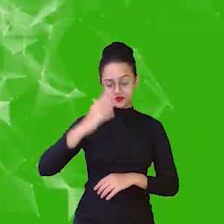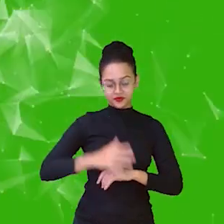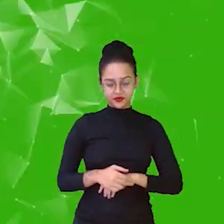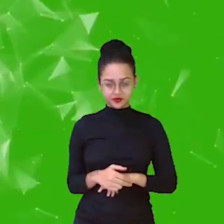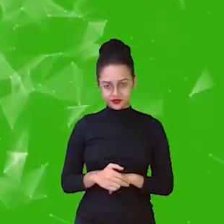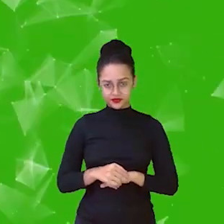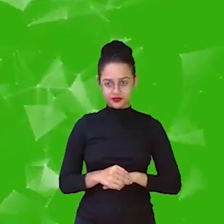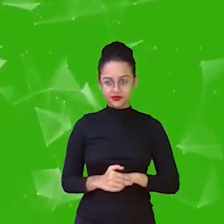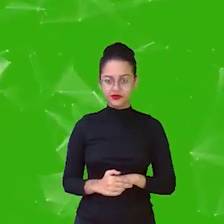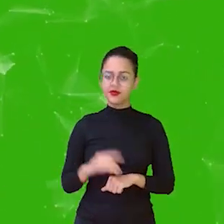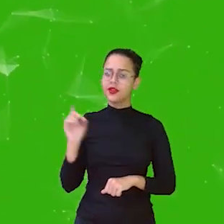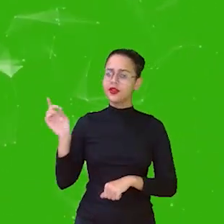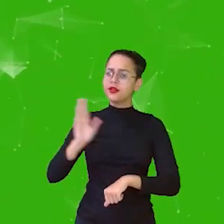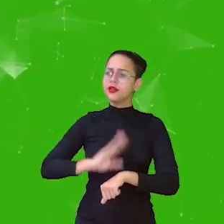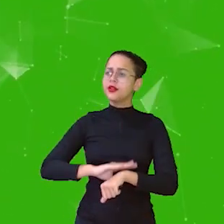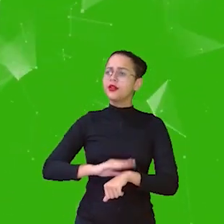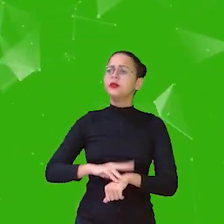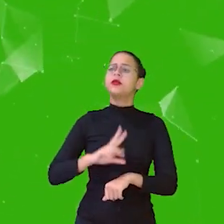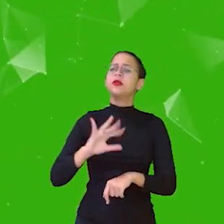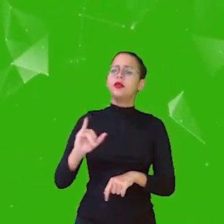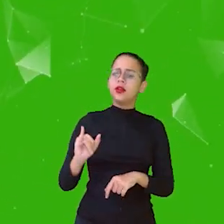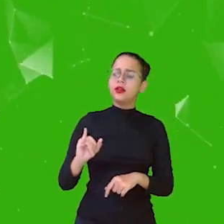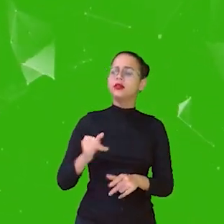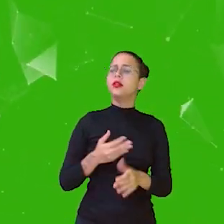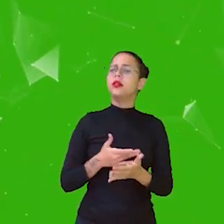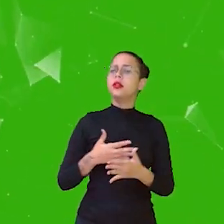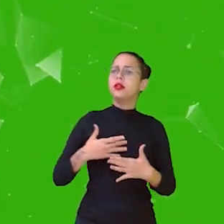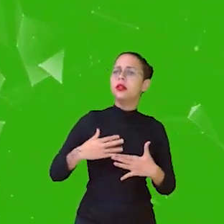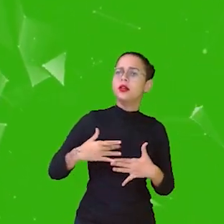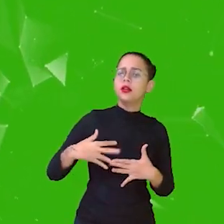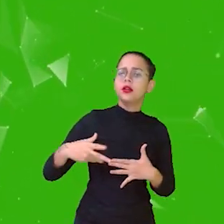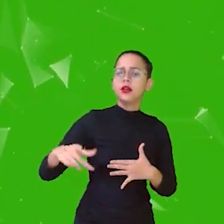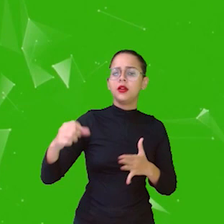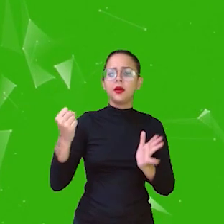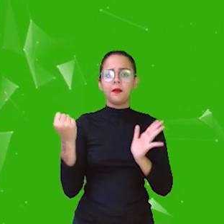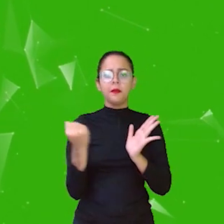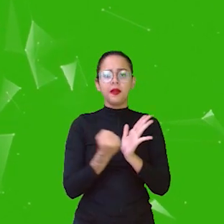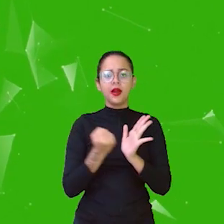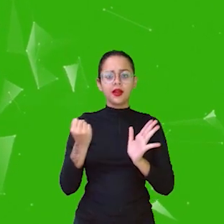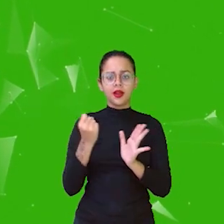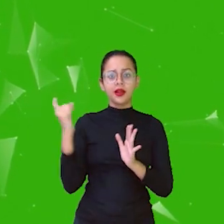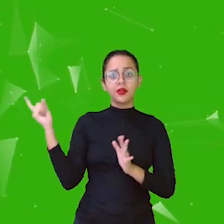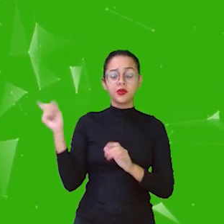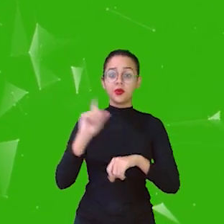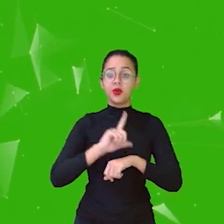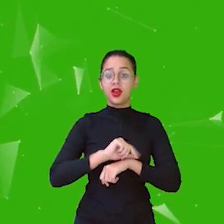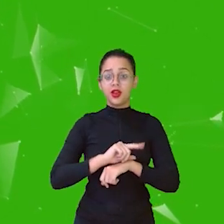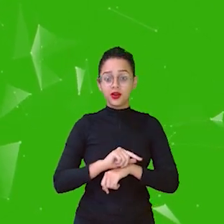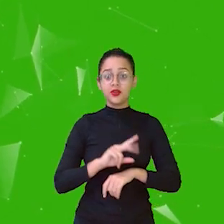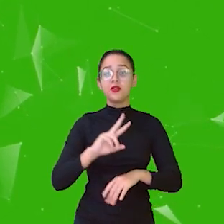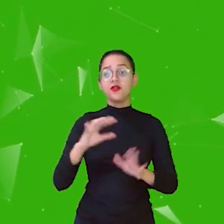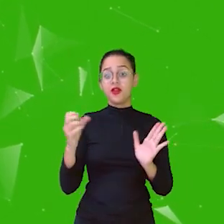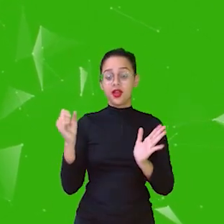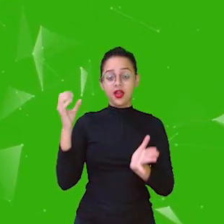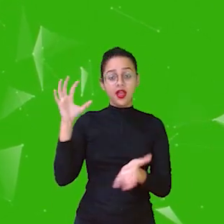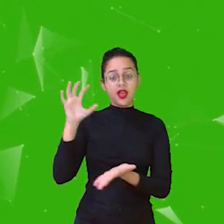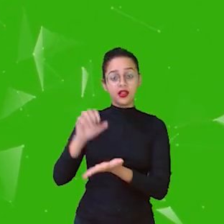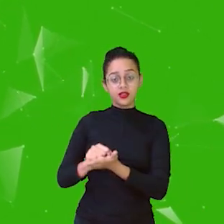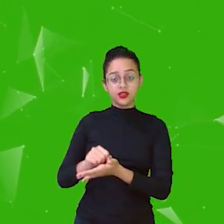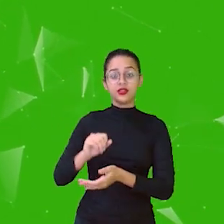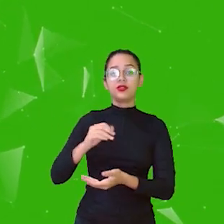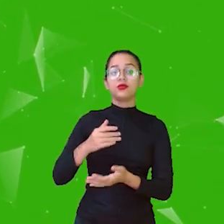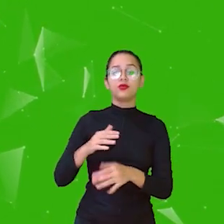E esse tempo que vai levando é marcado no relógio, não é? E vai marcando assim a